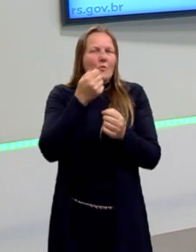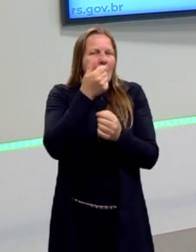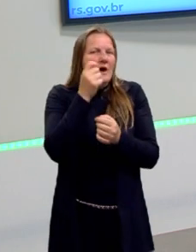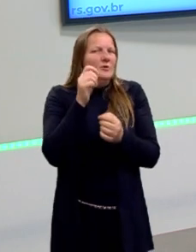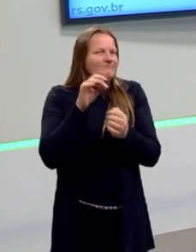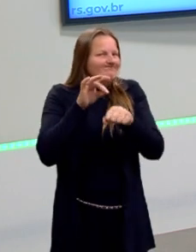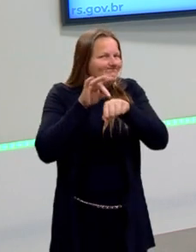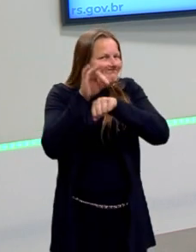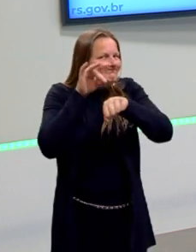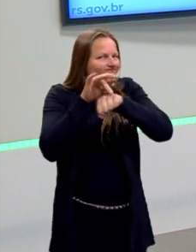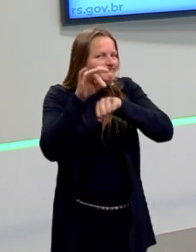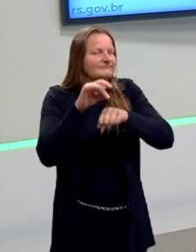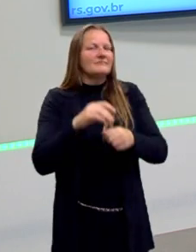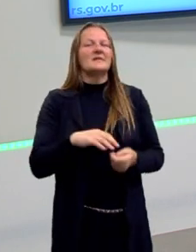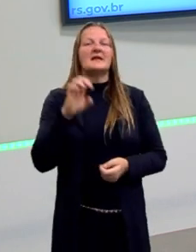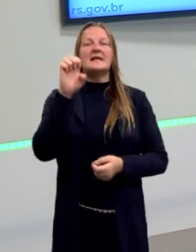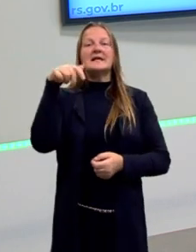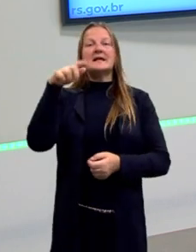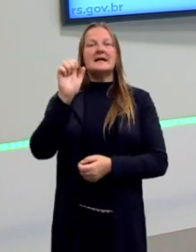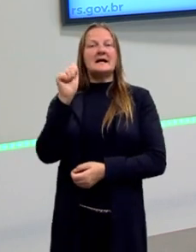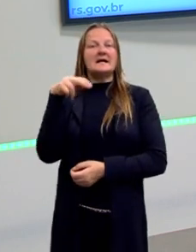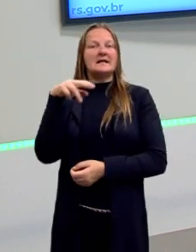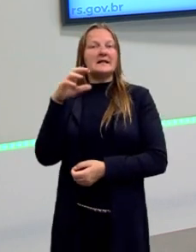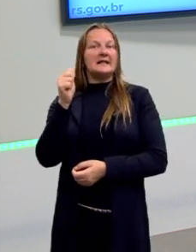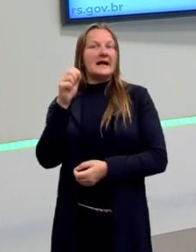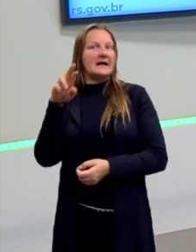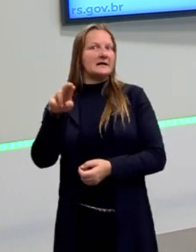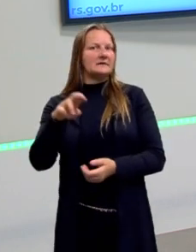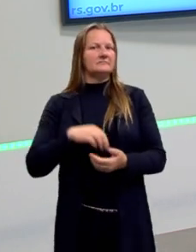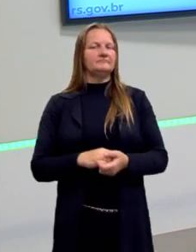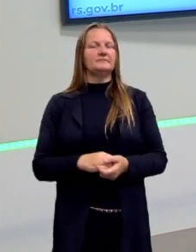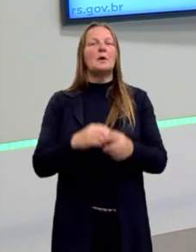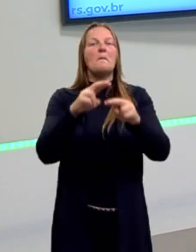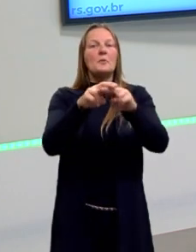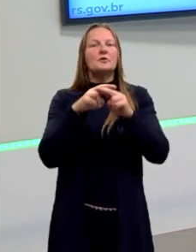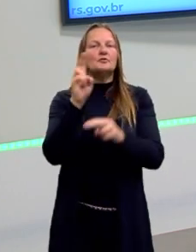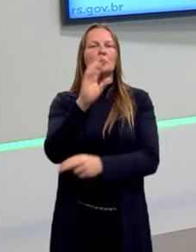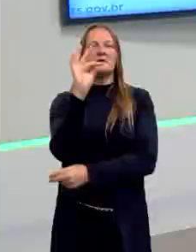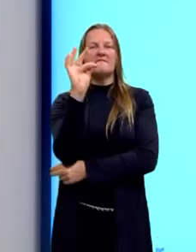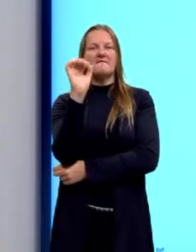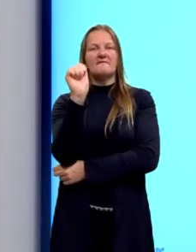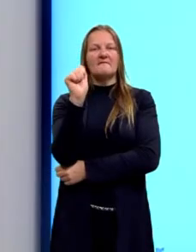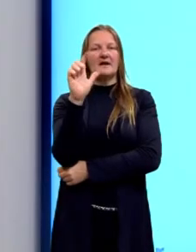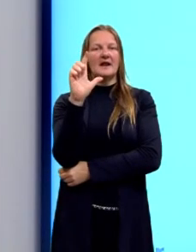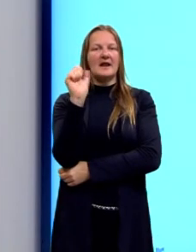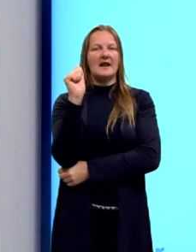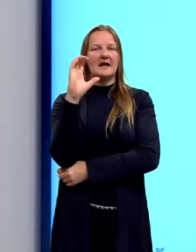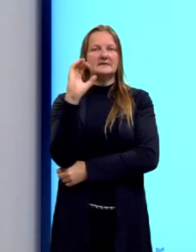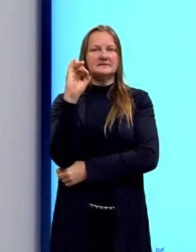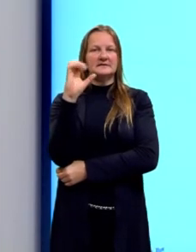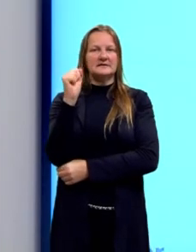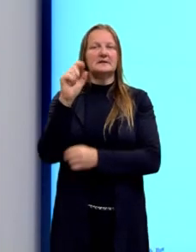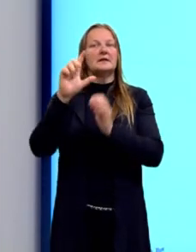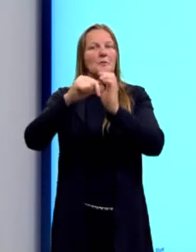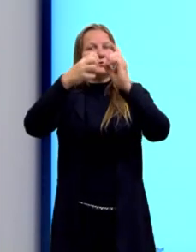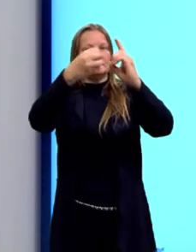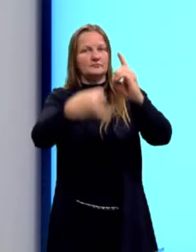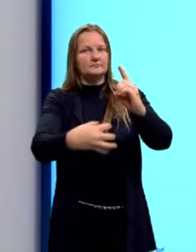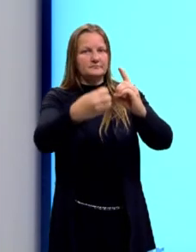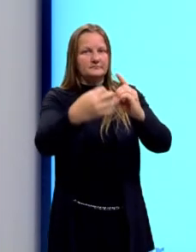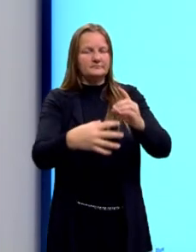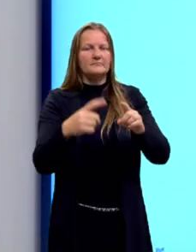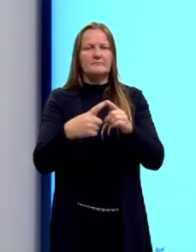enganosas. E aí que se caracteriza, então, a falácia. Antes de nós definir praticamente, basicamente, o que é falácia,